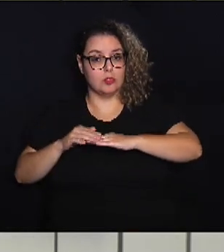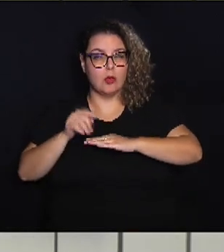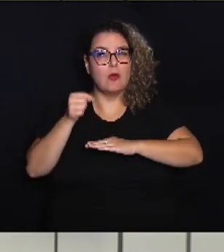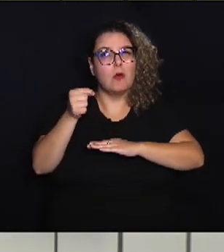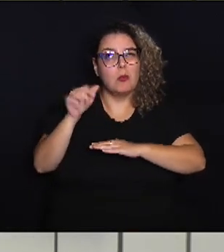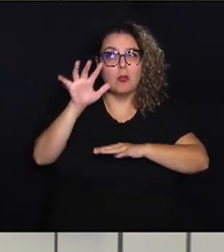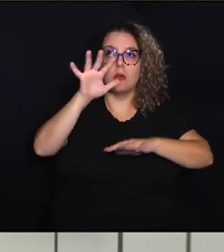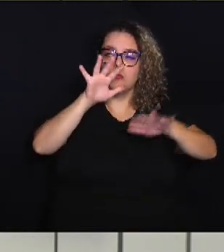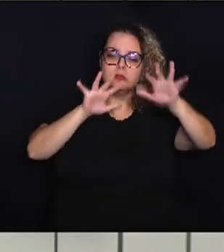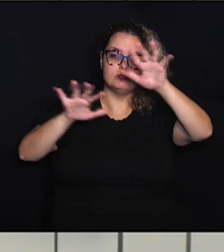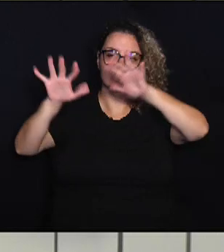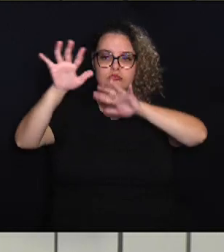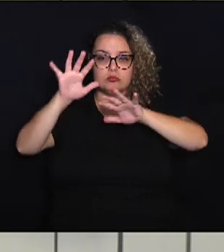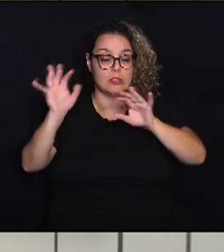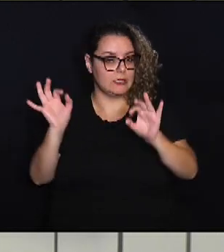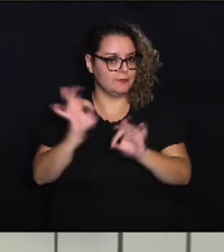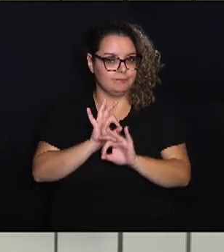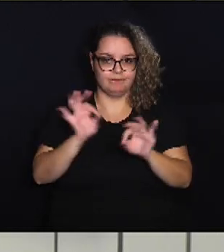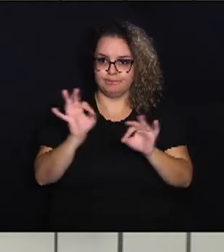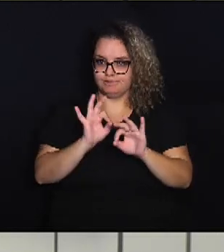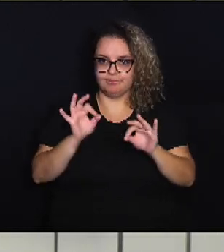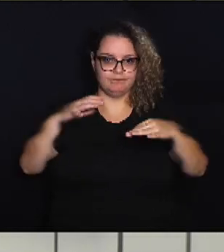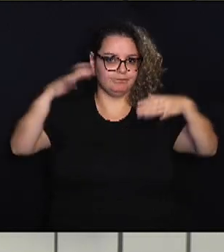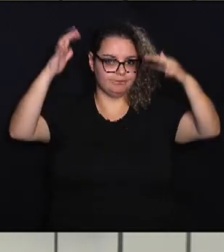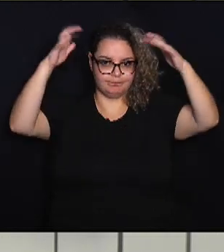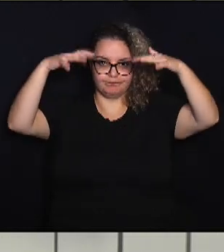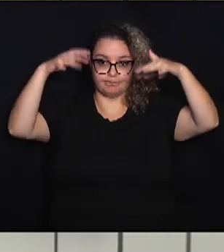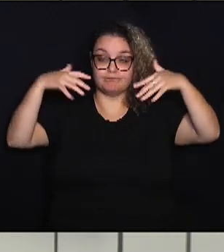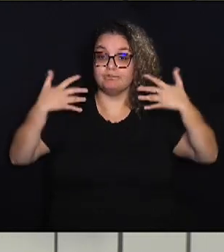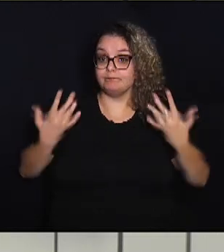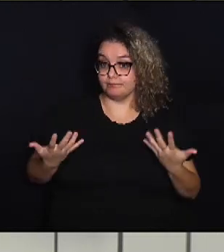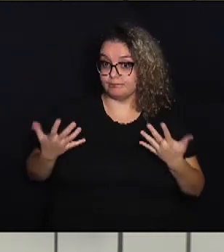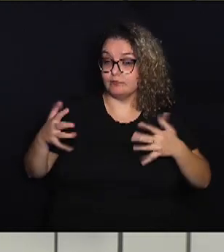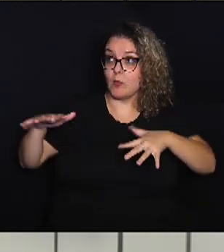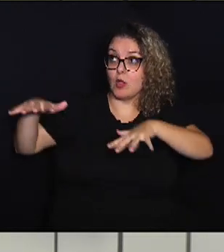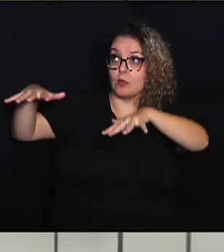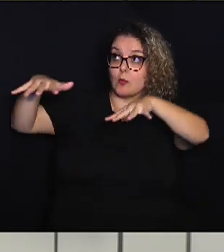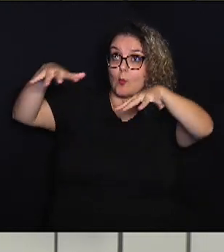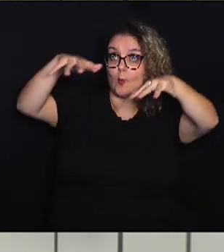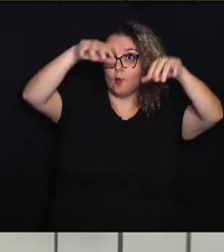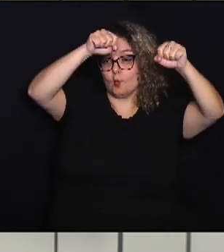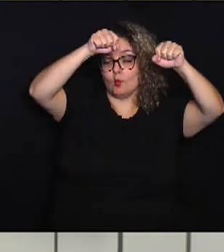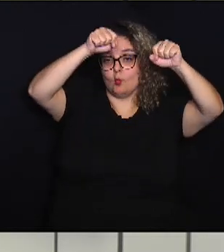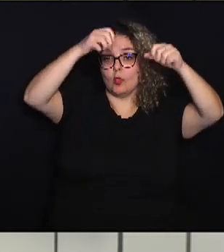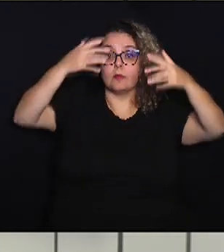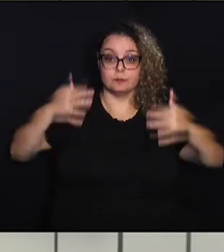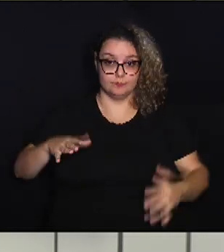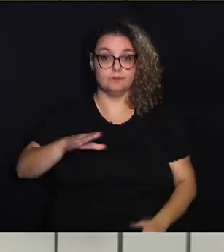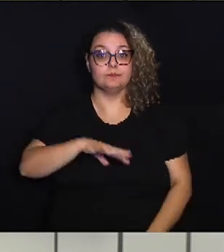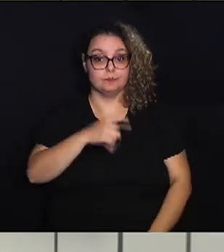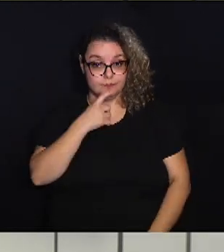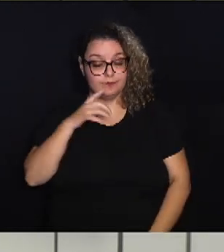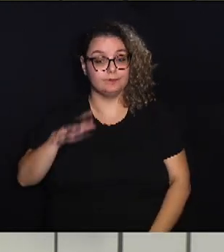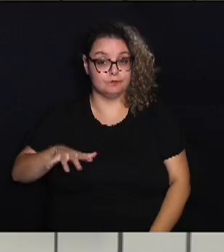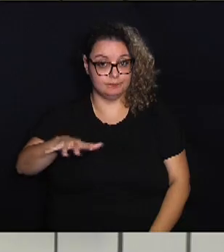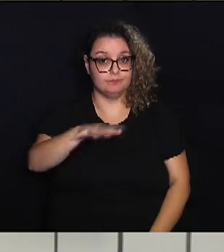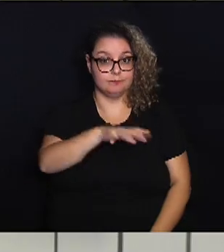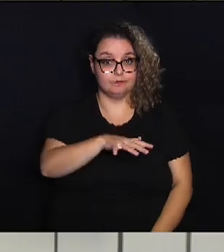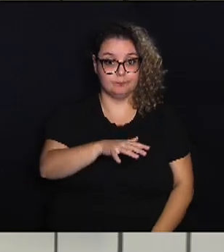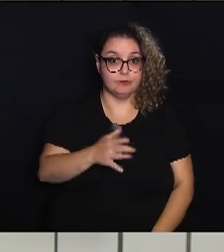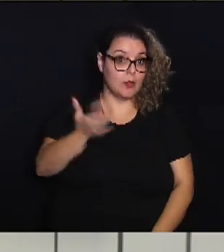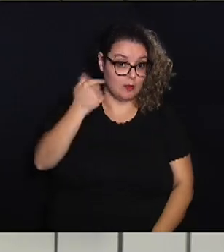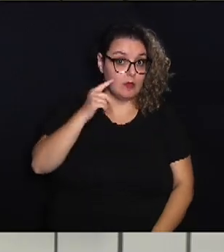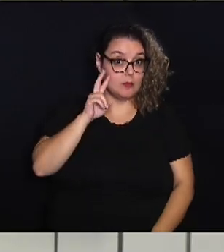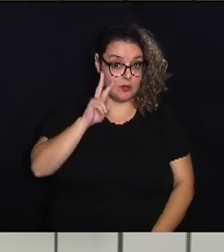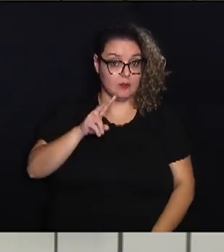nebulosidade e nada de previsão de chuva, massa de ar seco estacionada em Campinas e região. Vamos às